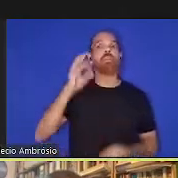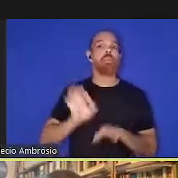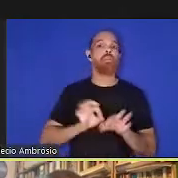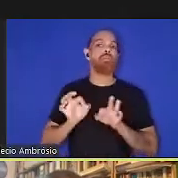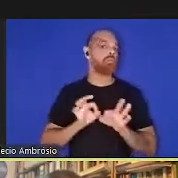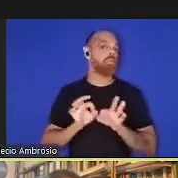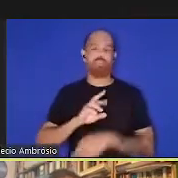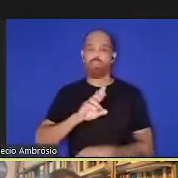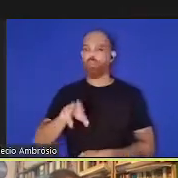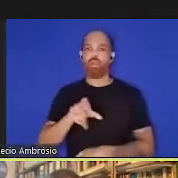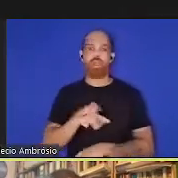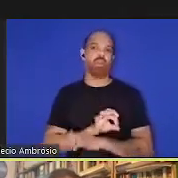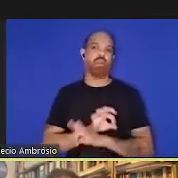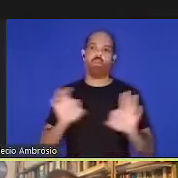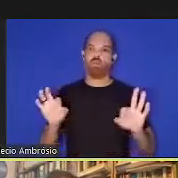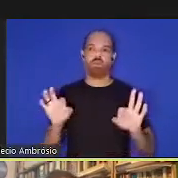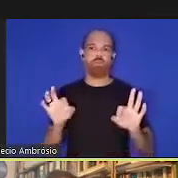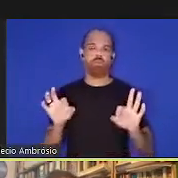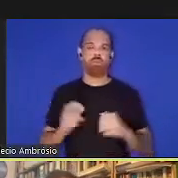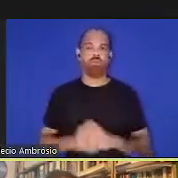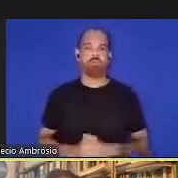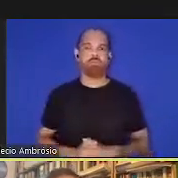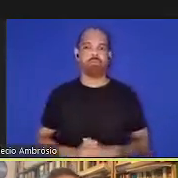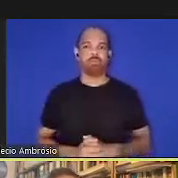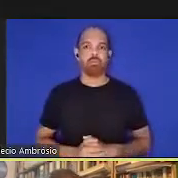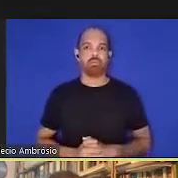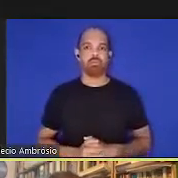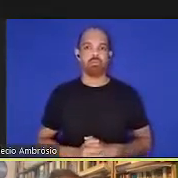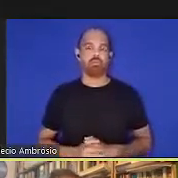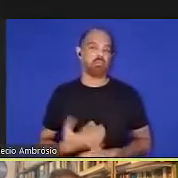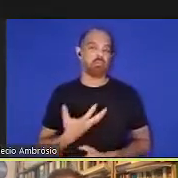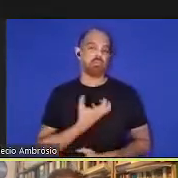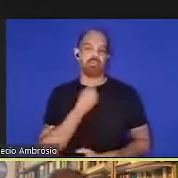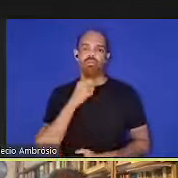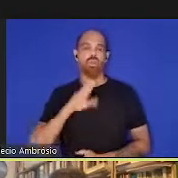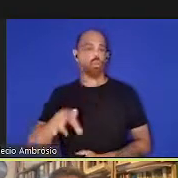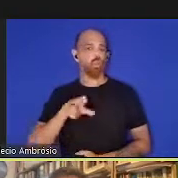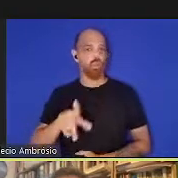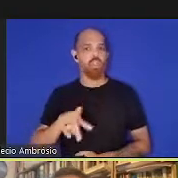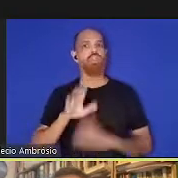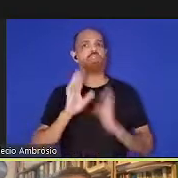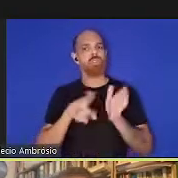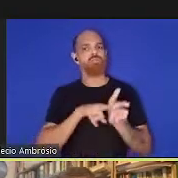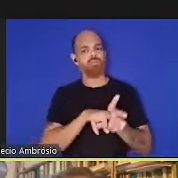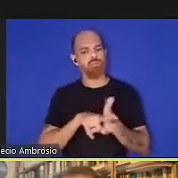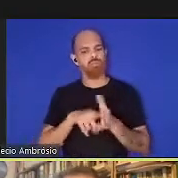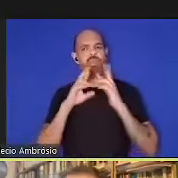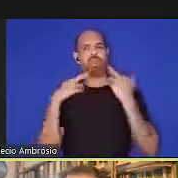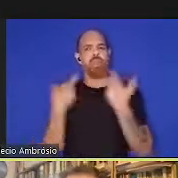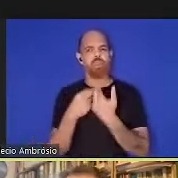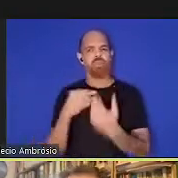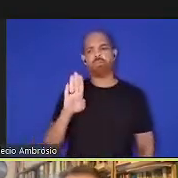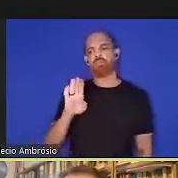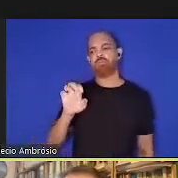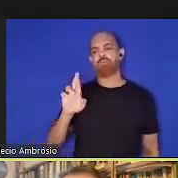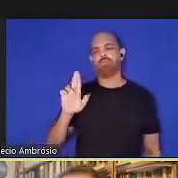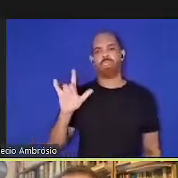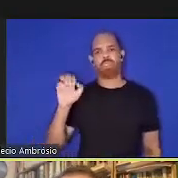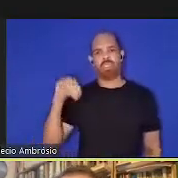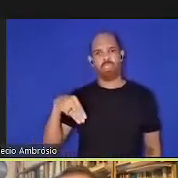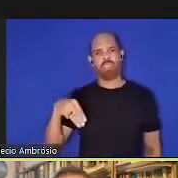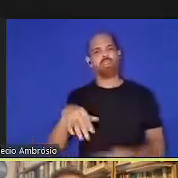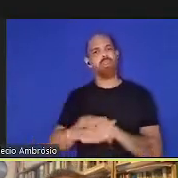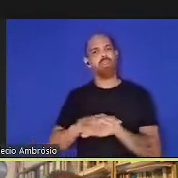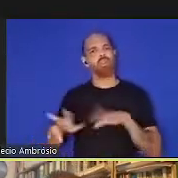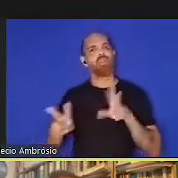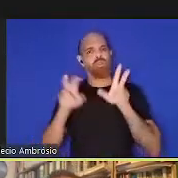ótimo, não era uma surpresa, nós fizemos muitas reuniões em Berlim falando sobre isso, falando